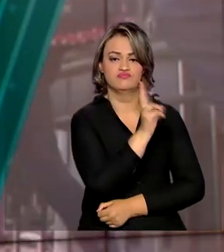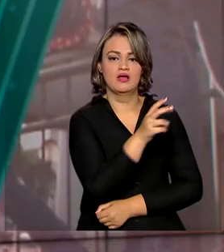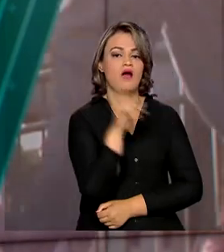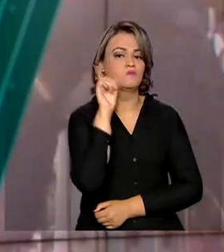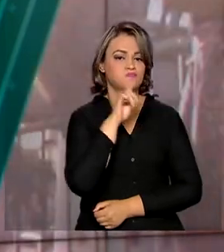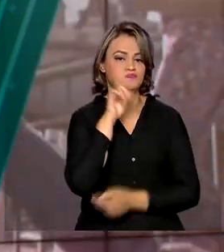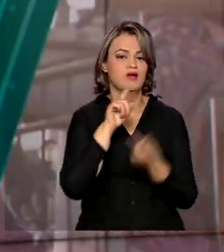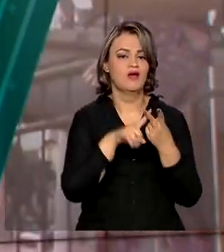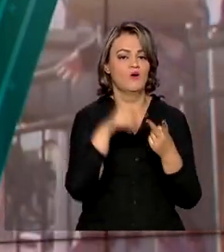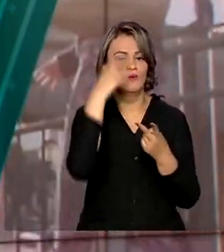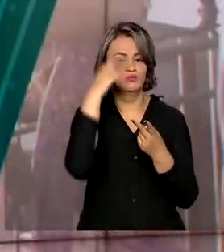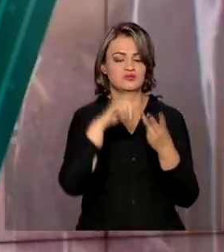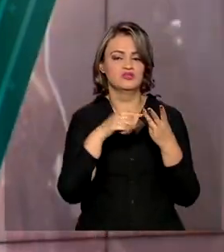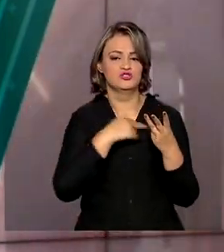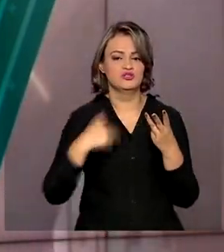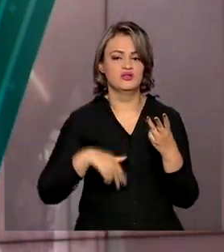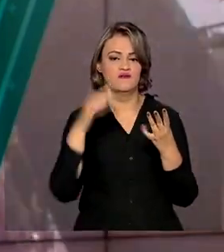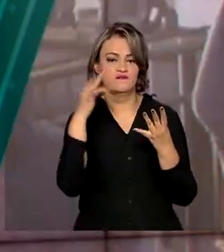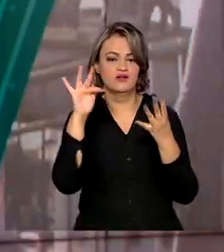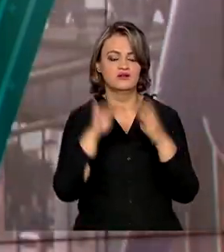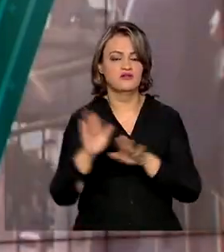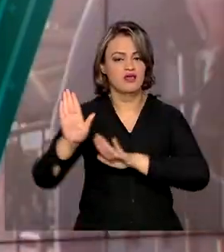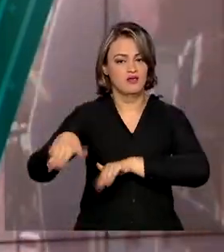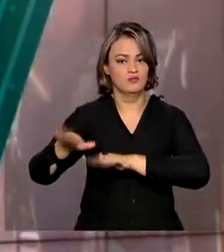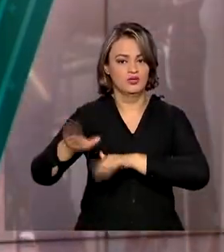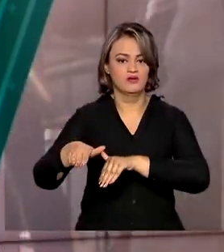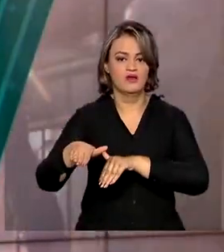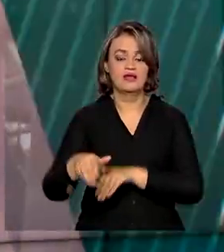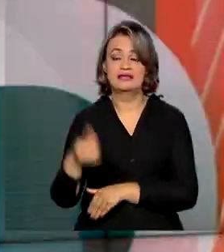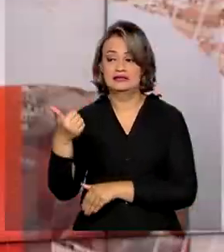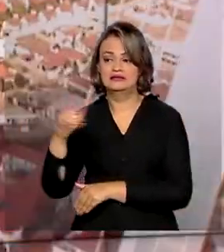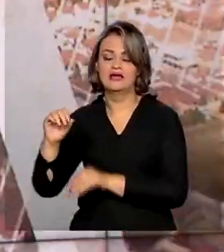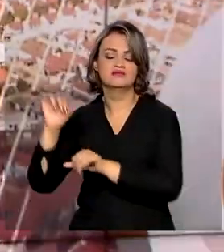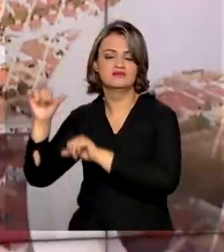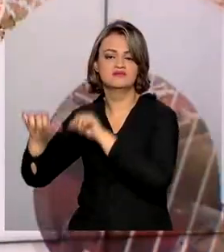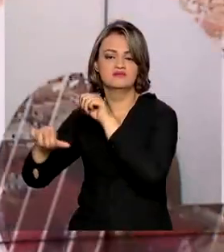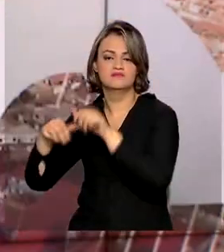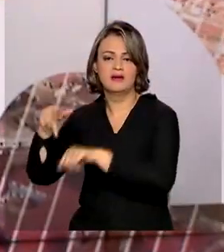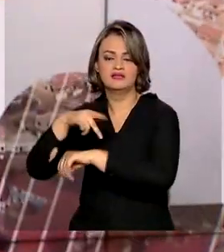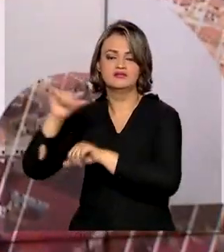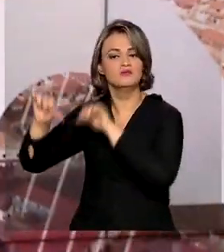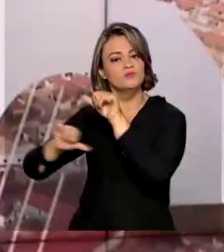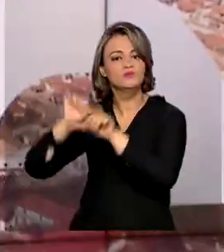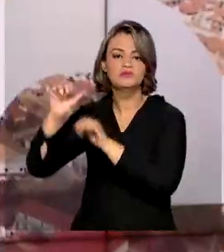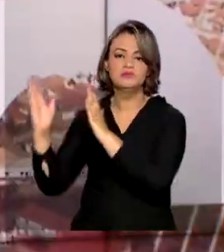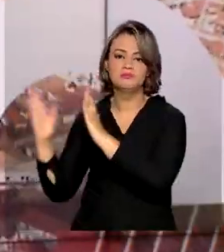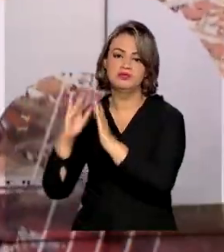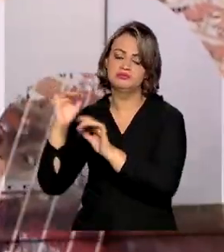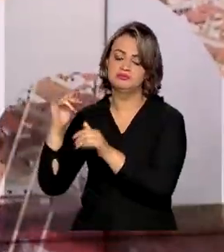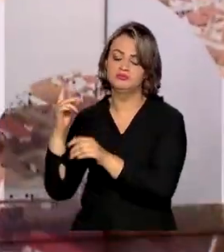Estados Unidos, Rússia, China, França e Reino Unido e dez rotativos que se alternam em períodos de dois anos.